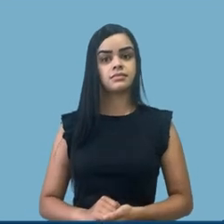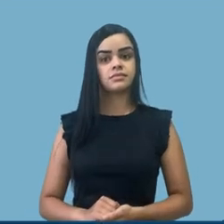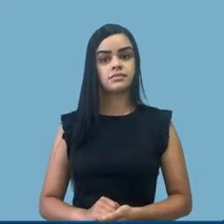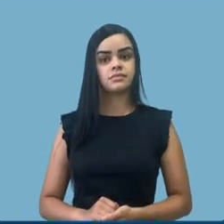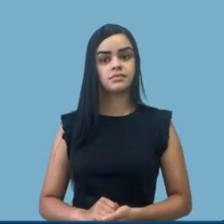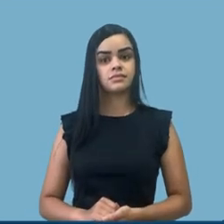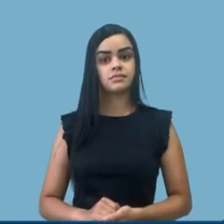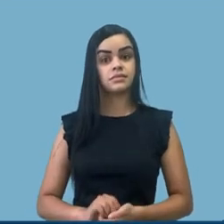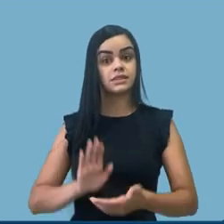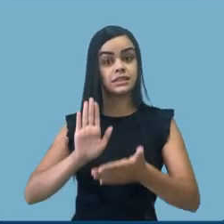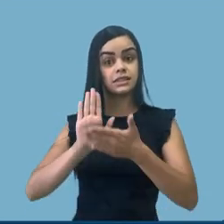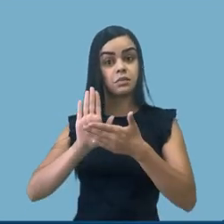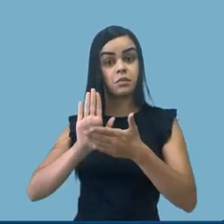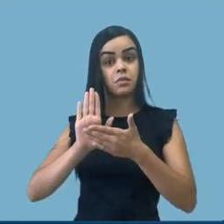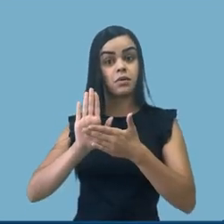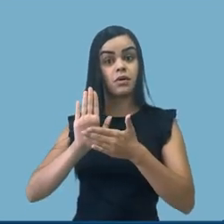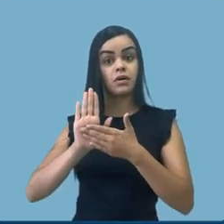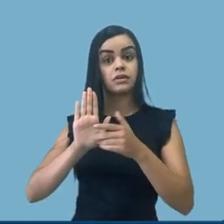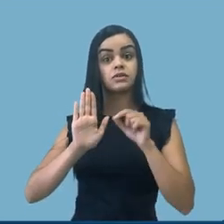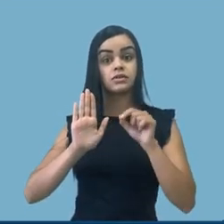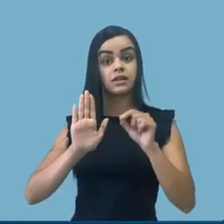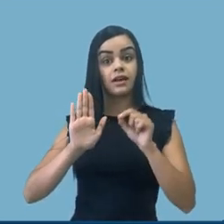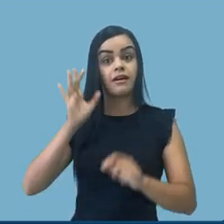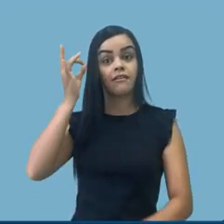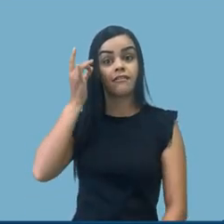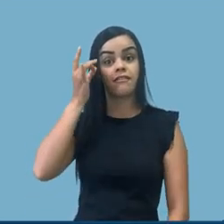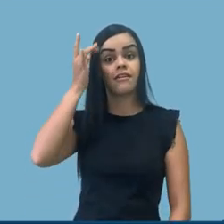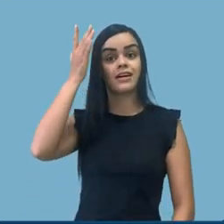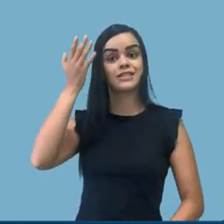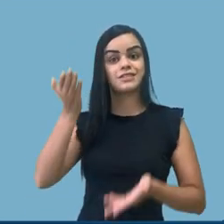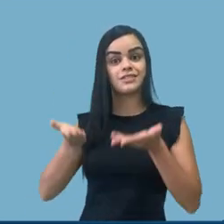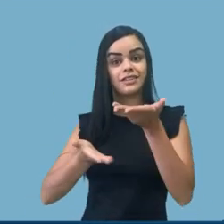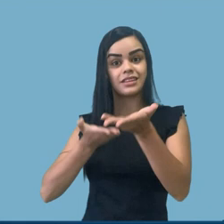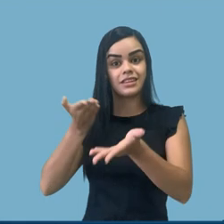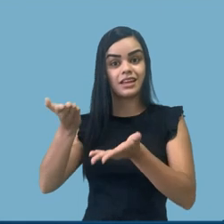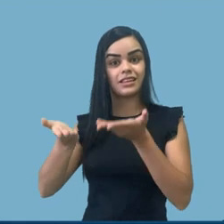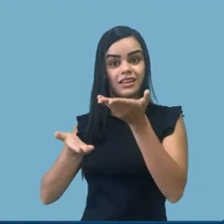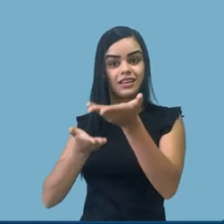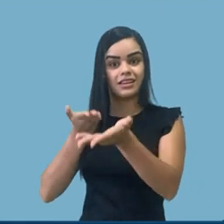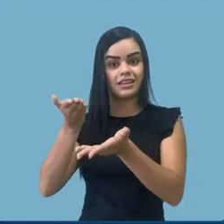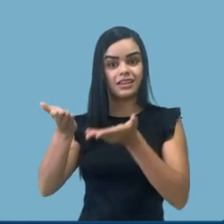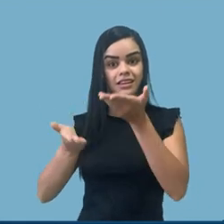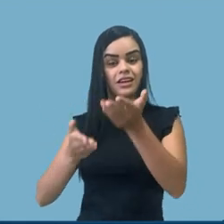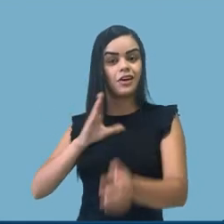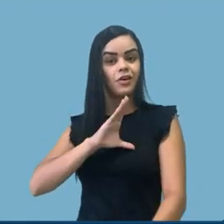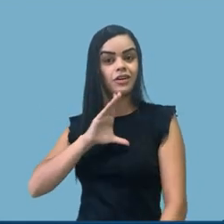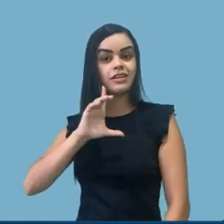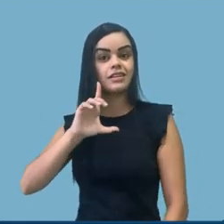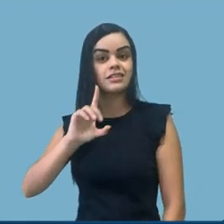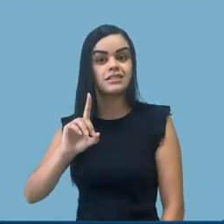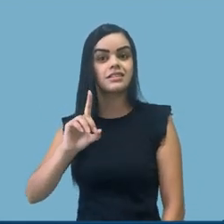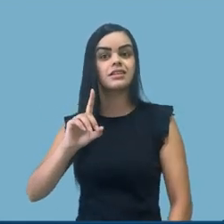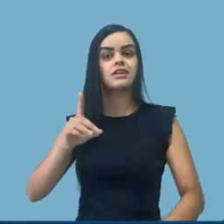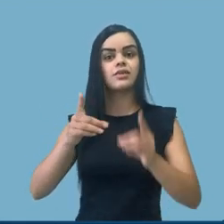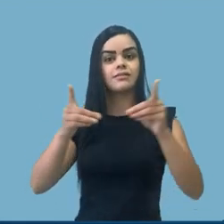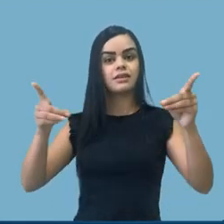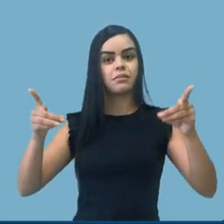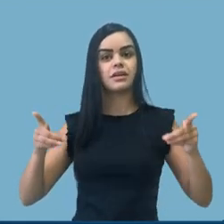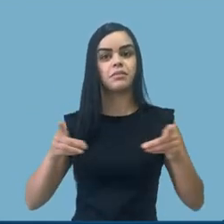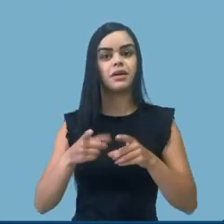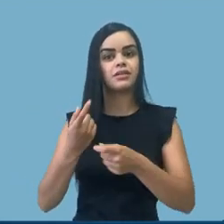nessa proposta alternativa, ele é de muito mais fácil entendimento, tanto por parte de coordenações, departamentos e unidades